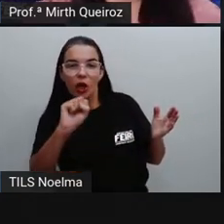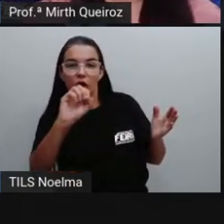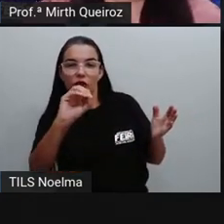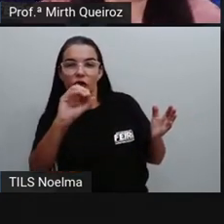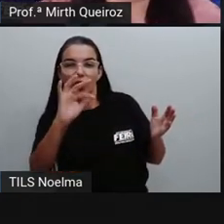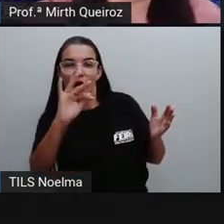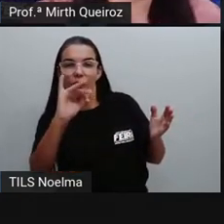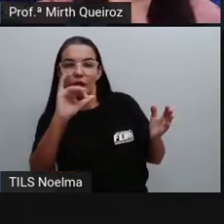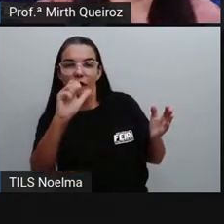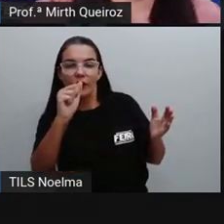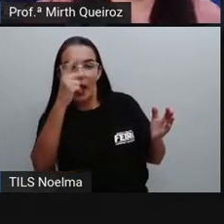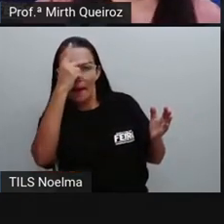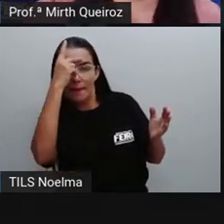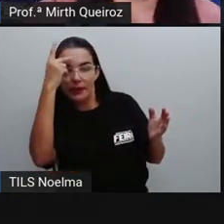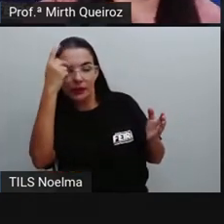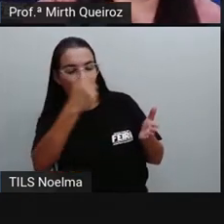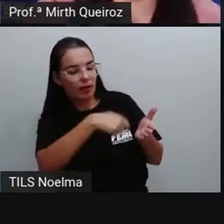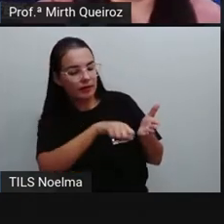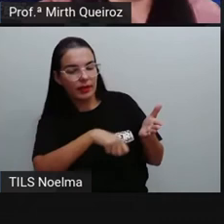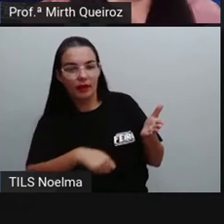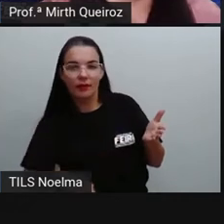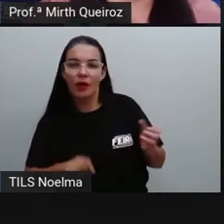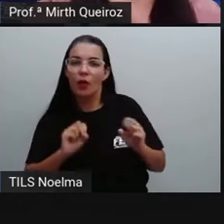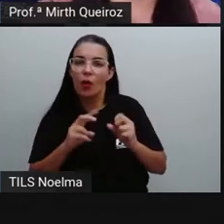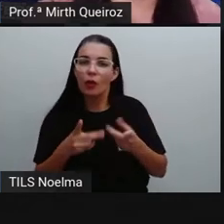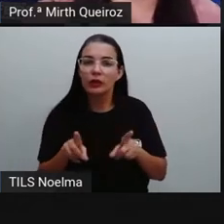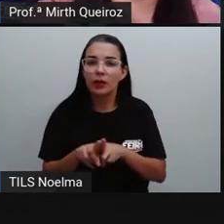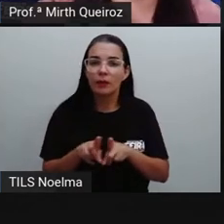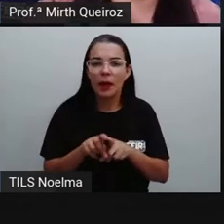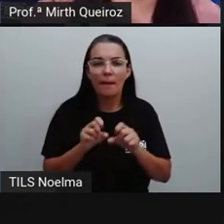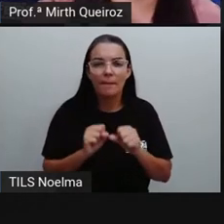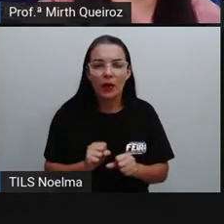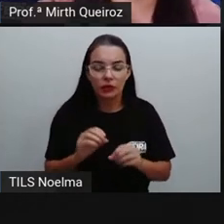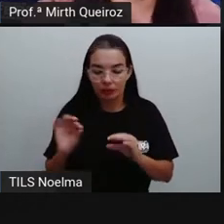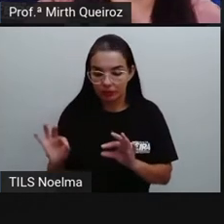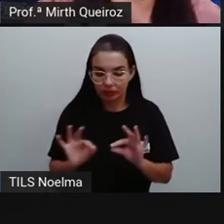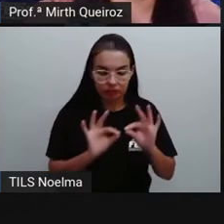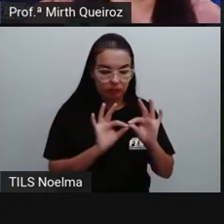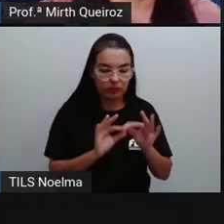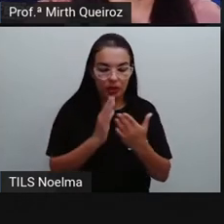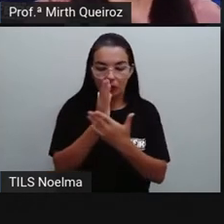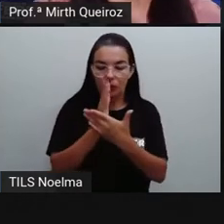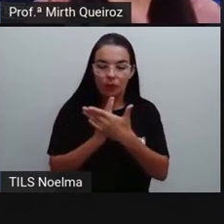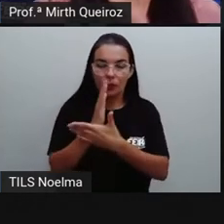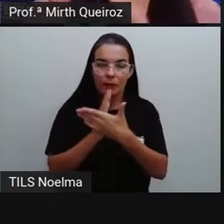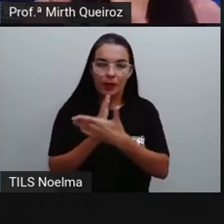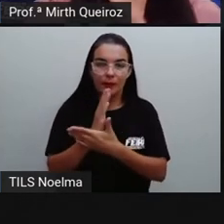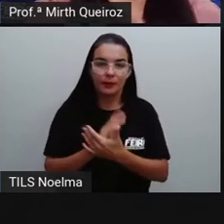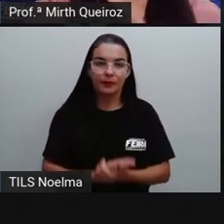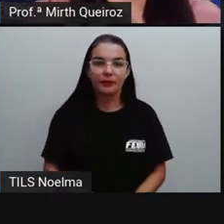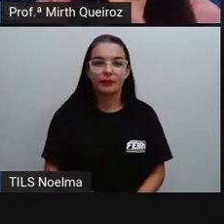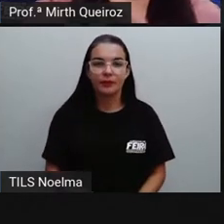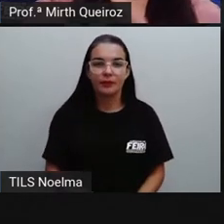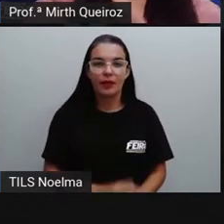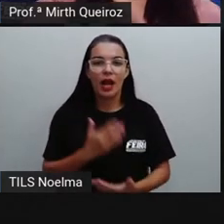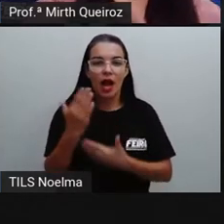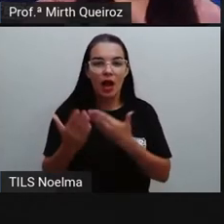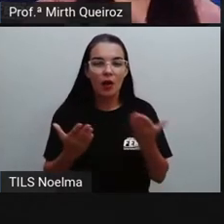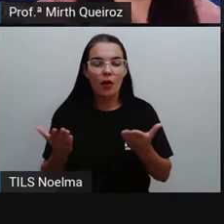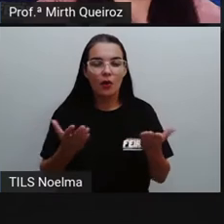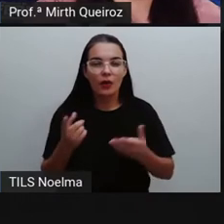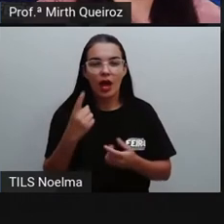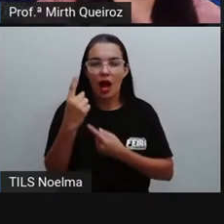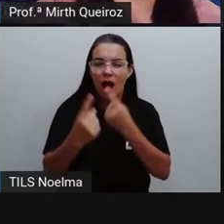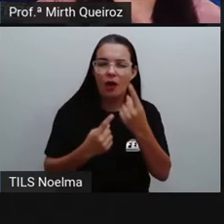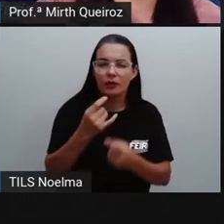é quem escreveu a carta, ou pode vir também centralizada essa assinatura. Vejamos agora alguns